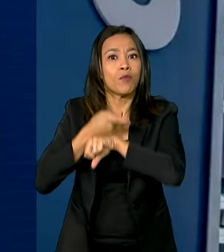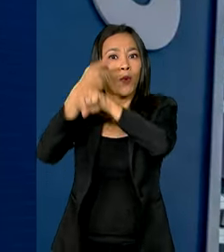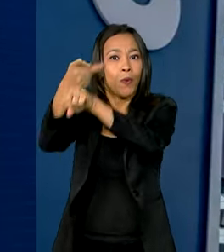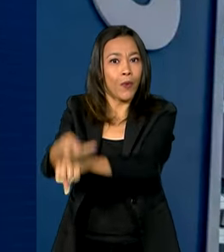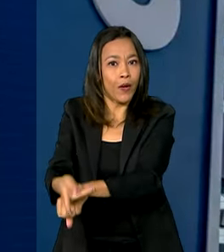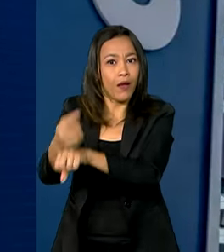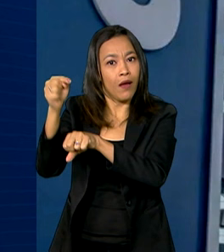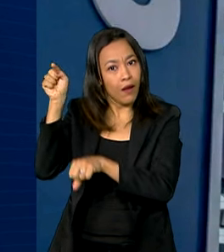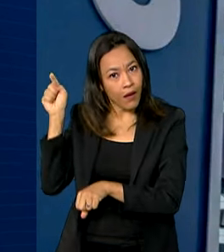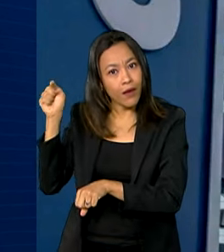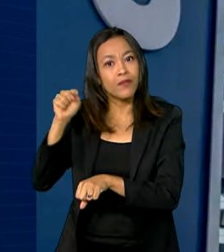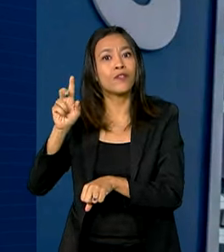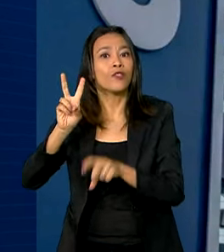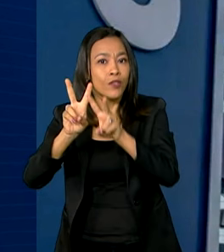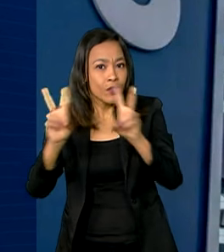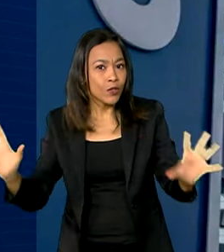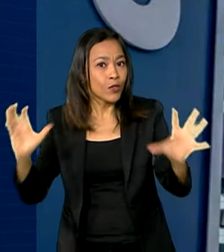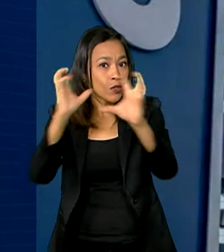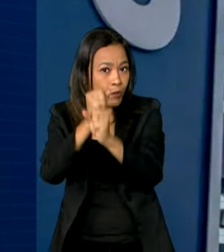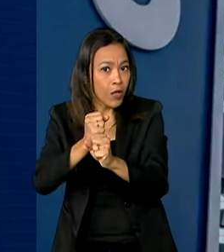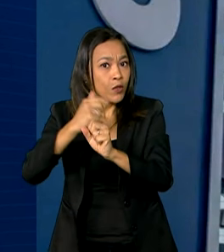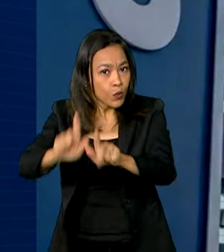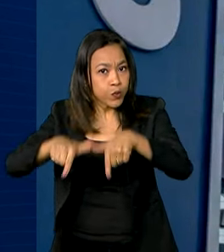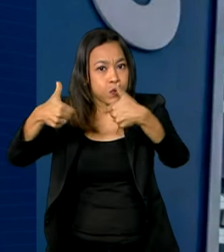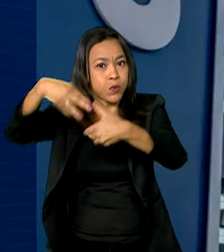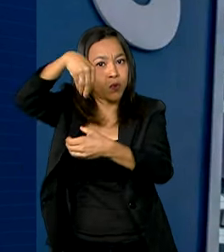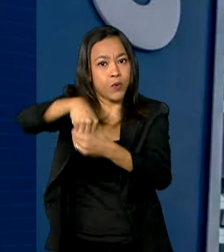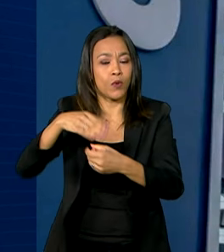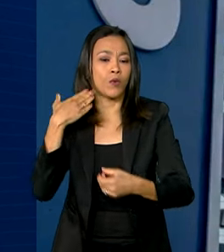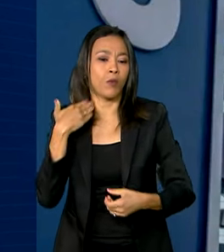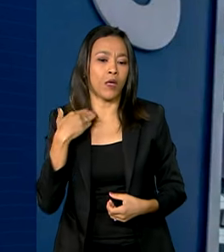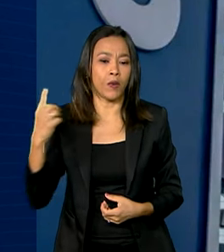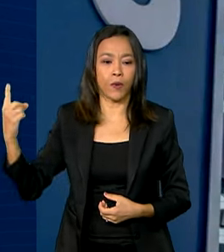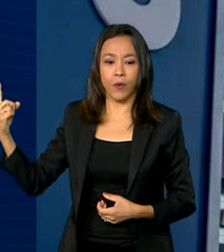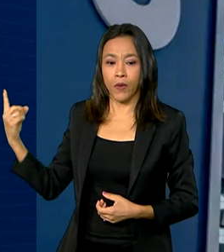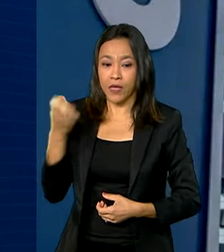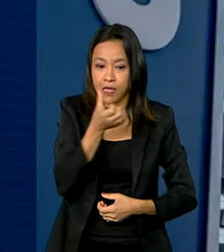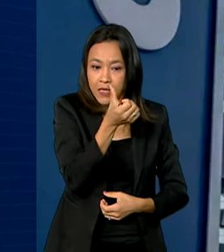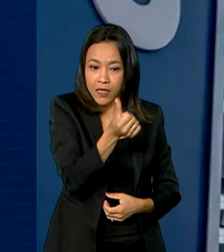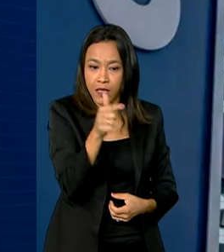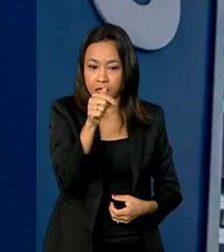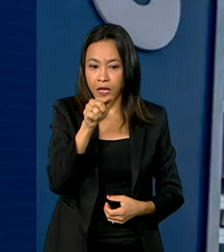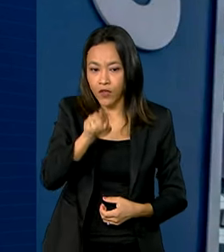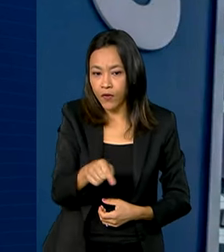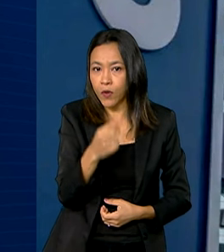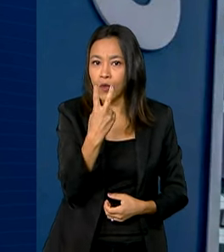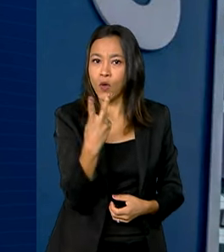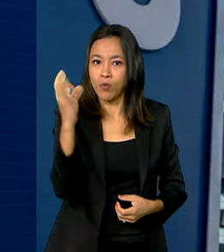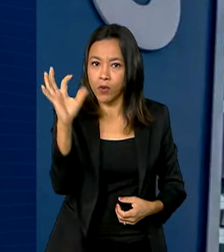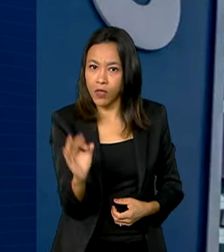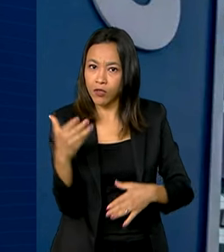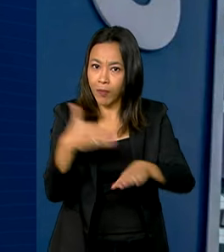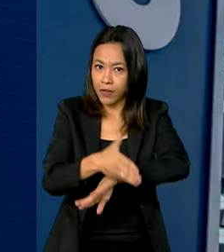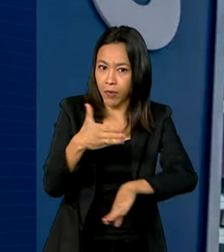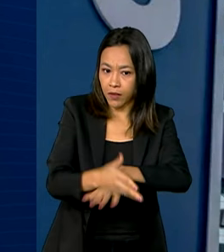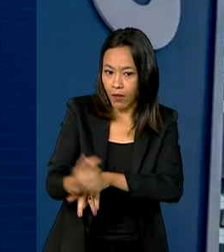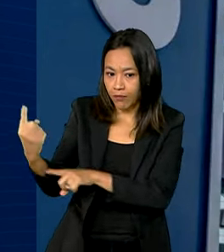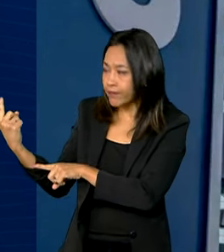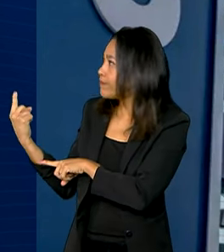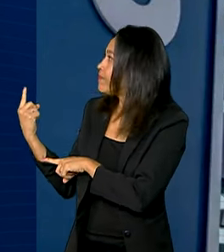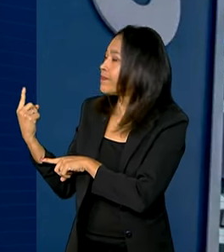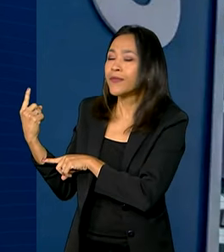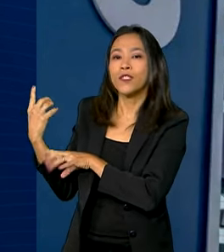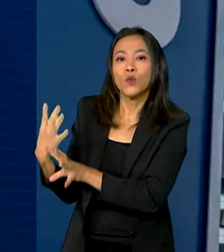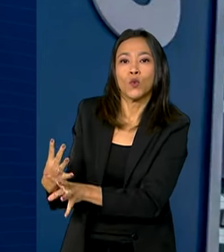composição do crédito total do banco, com 67,2% de participação e